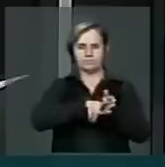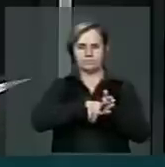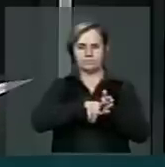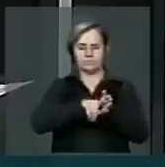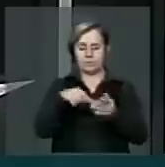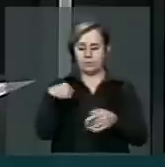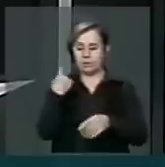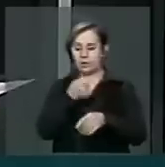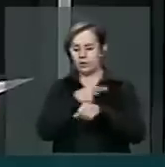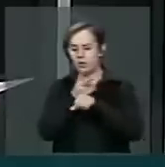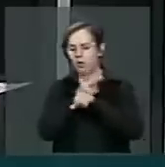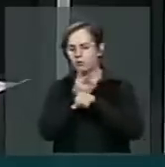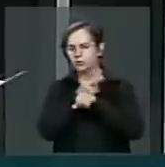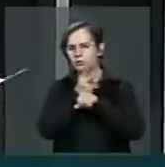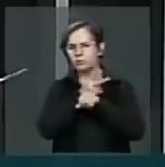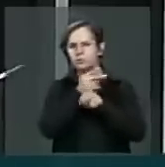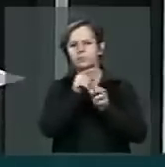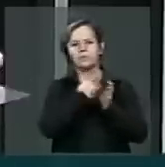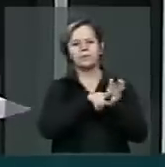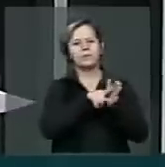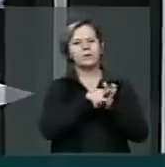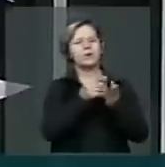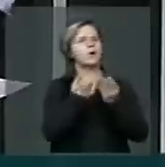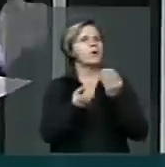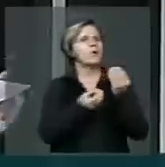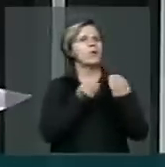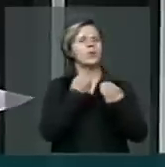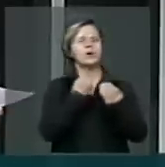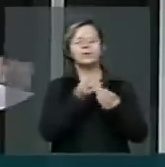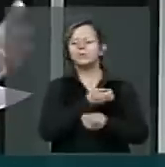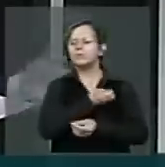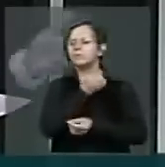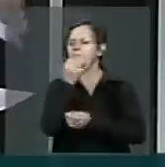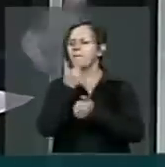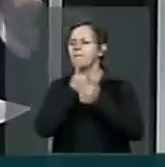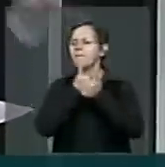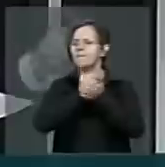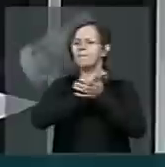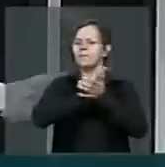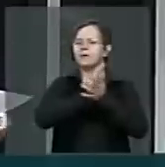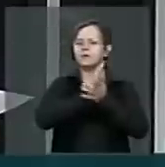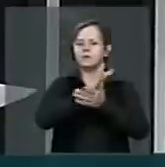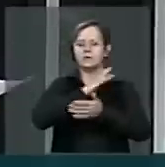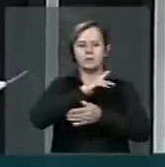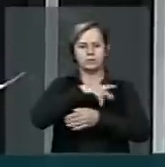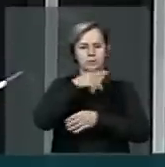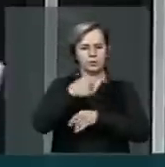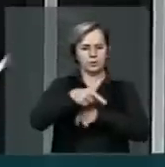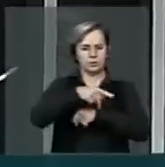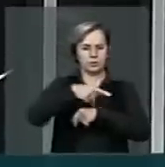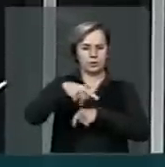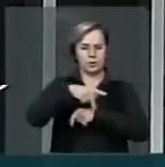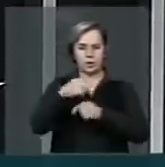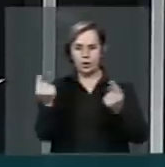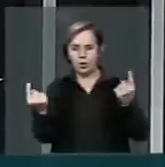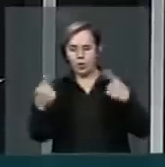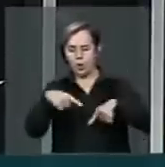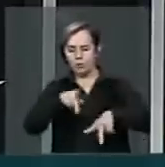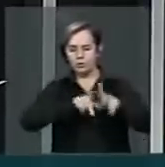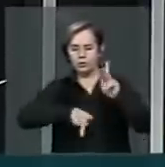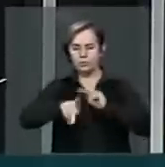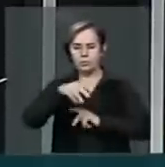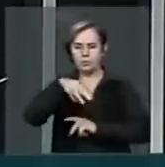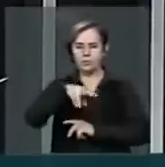averiguarmos quão perseguições tem aqui dentro do nosso país contra o nosso povo